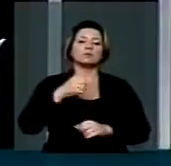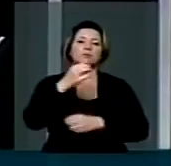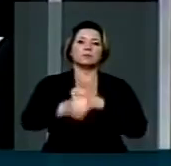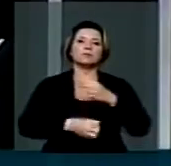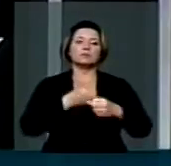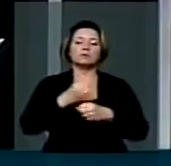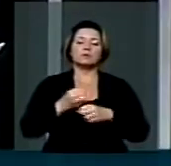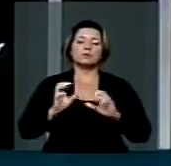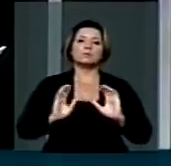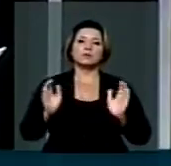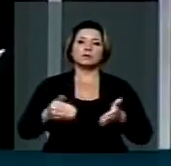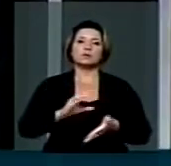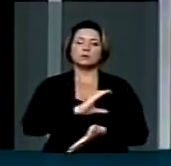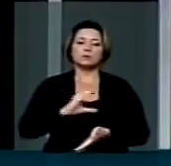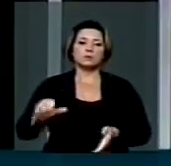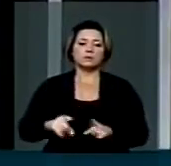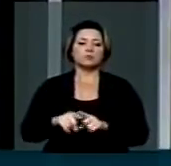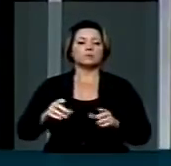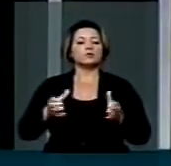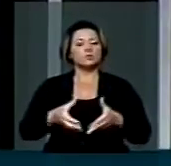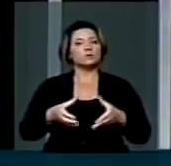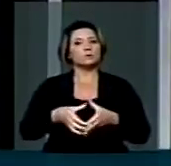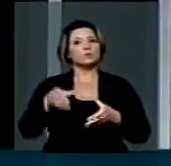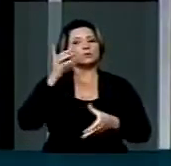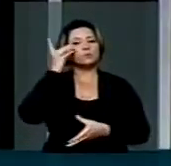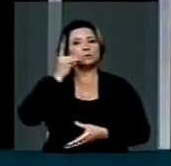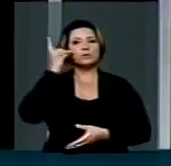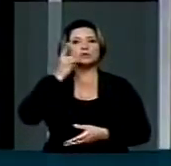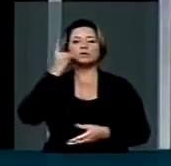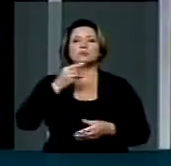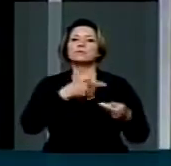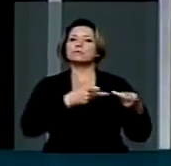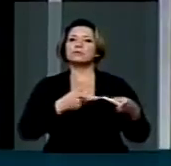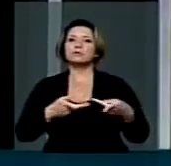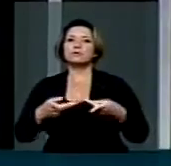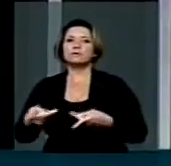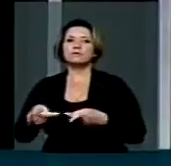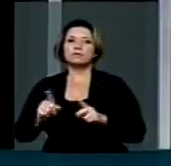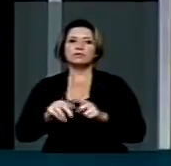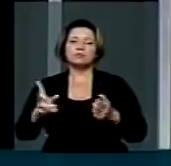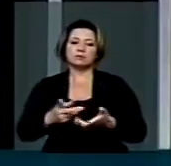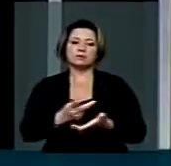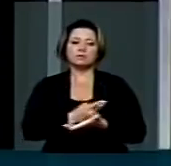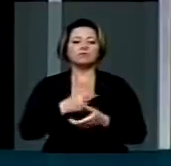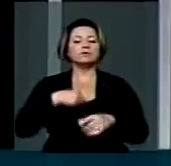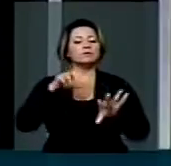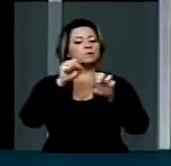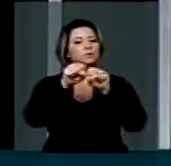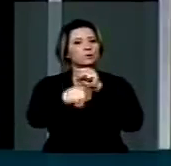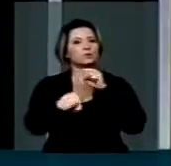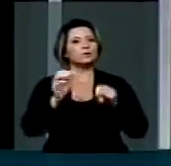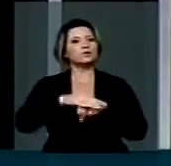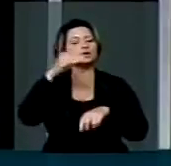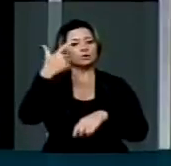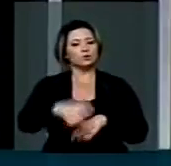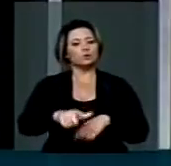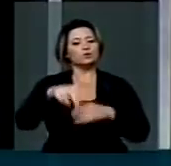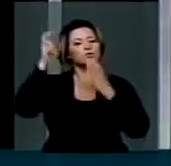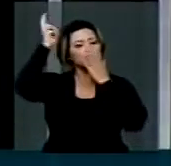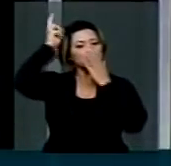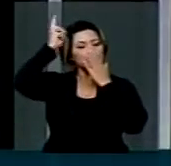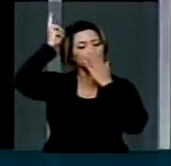externa para que o conjunto dos deputados pudesse visitar essa situação. Foi assassinado mais um Guarani